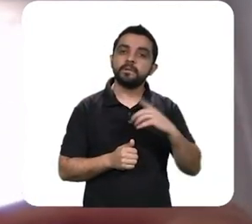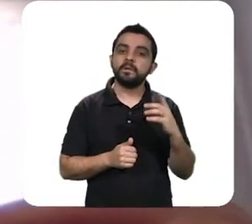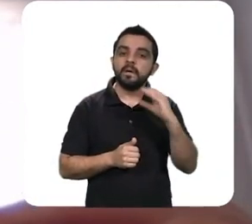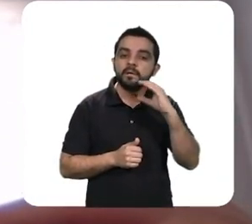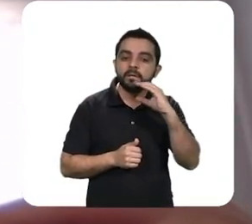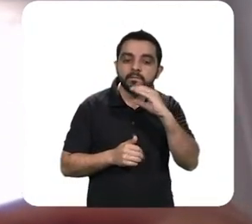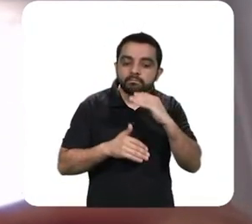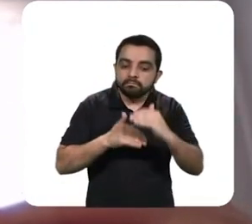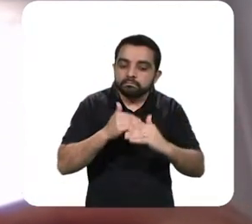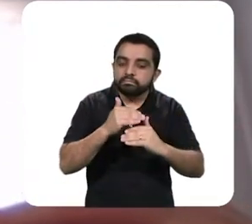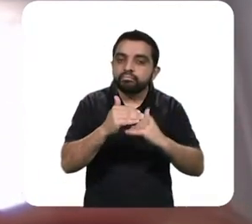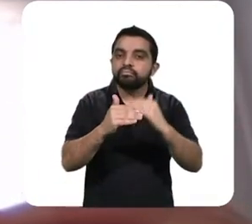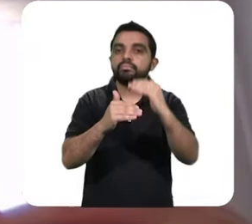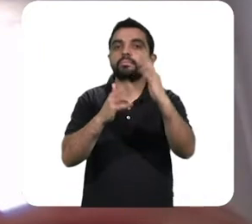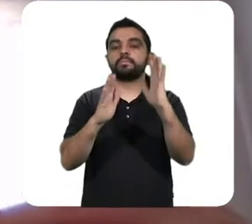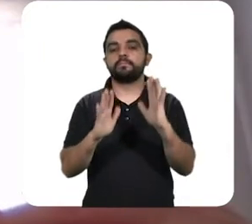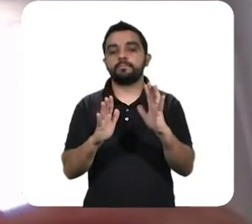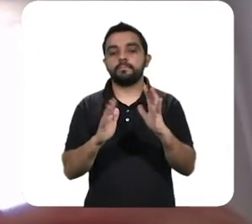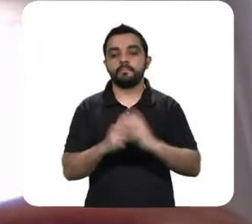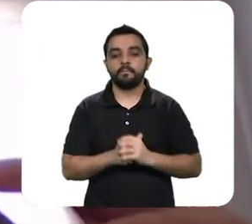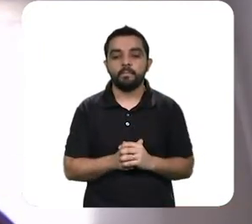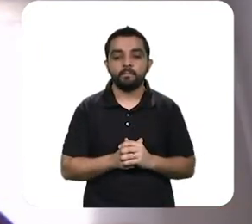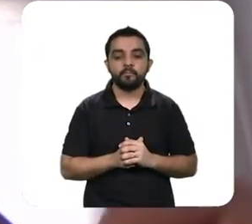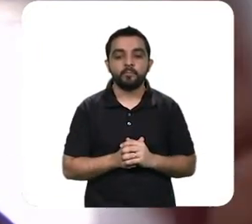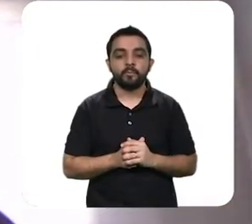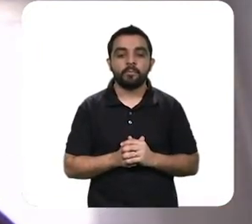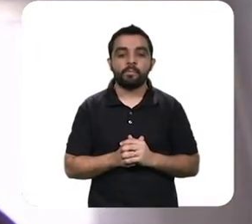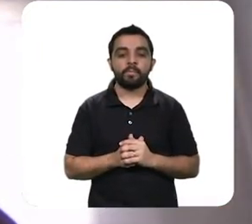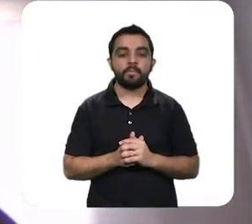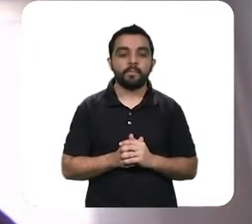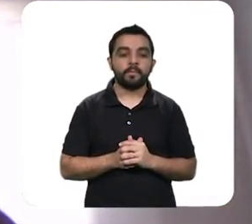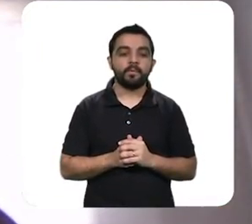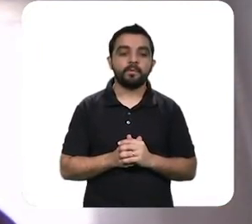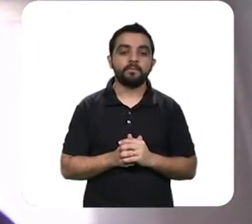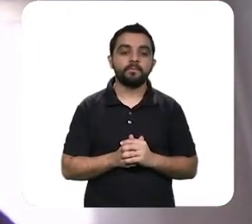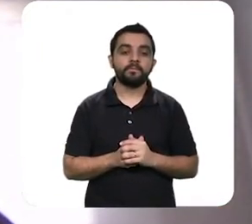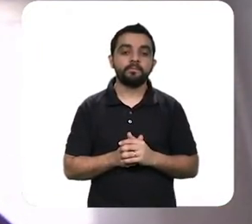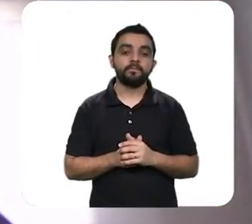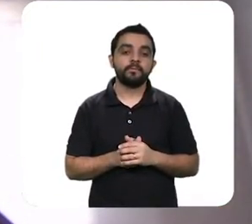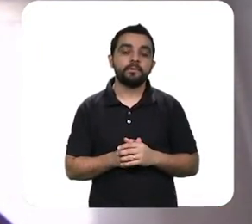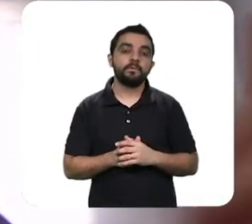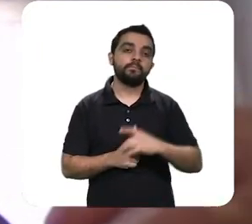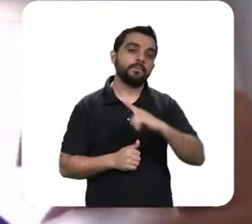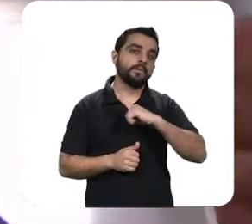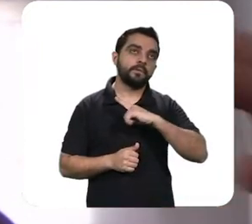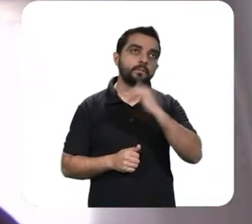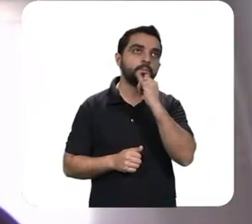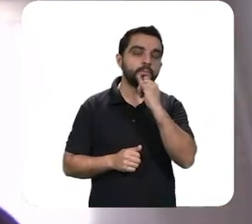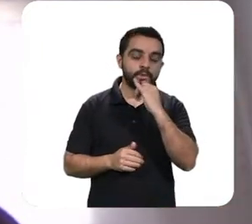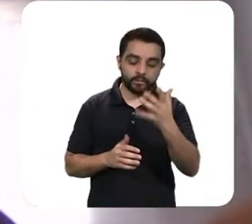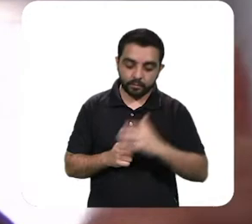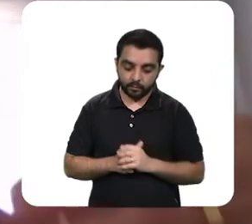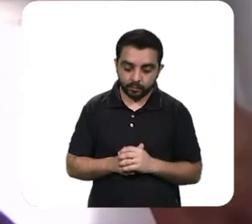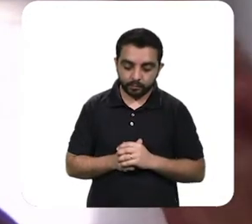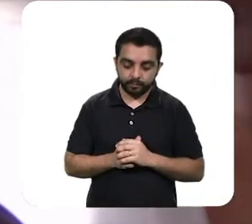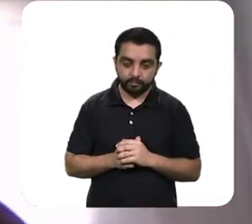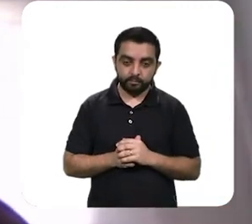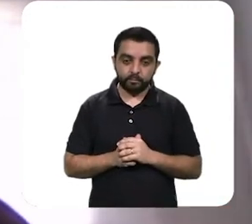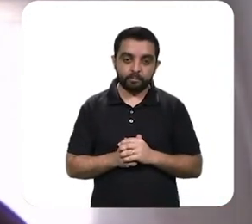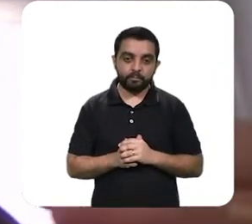essas com a ascensão do Trump por exemplo questionando